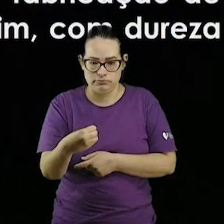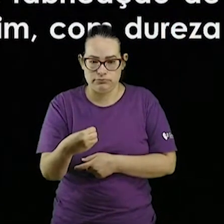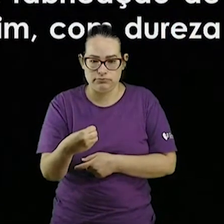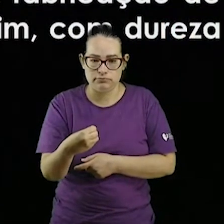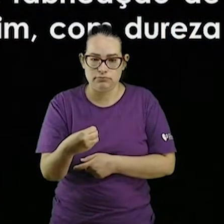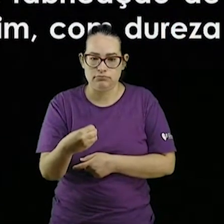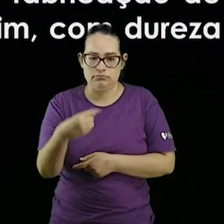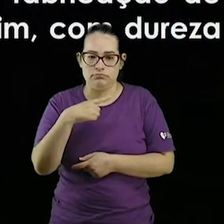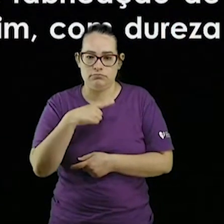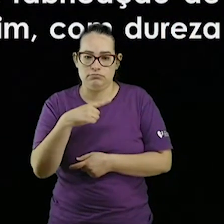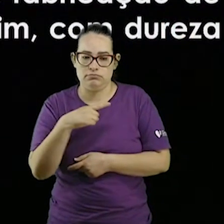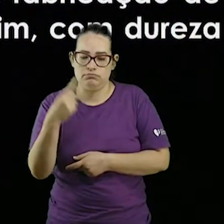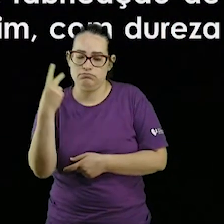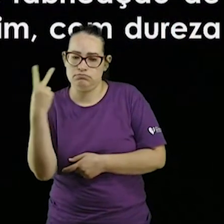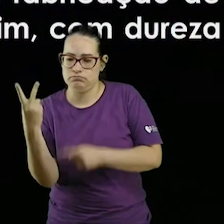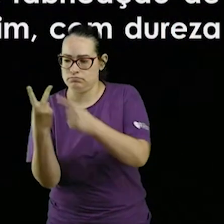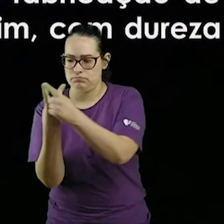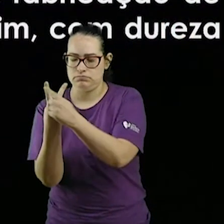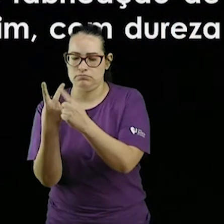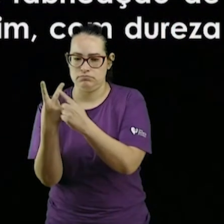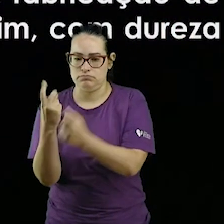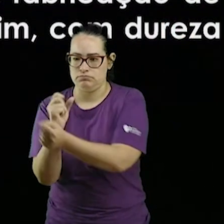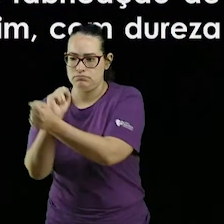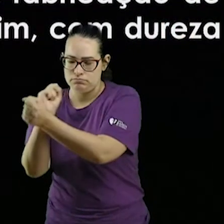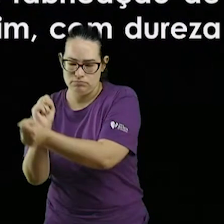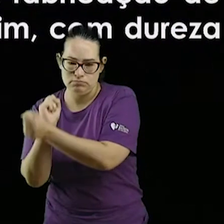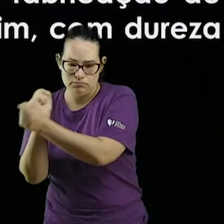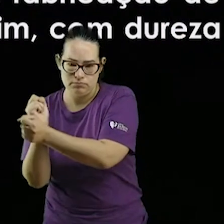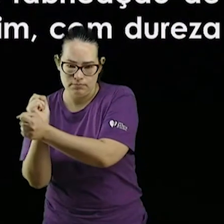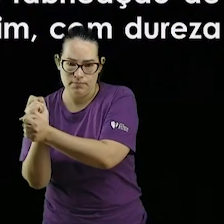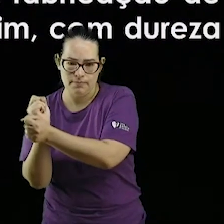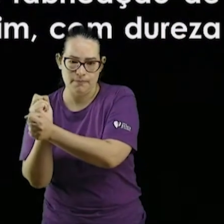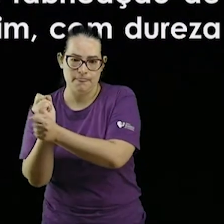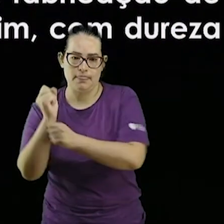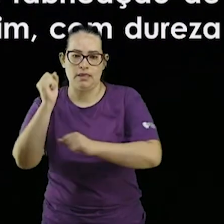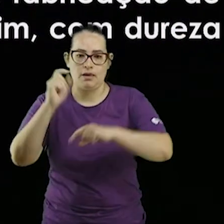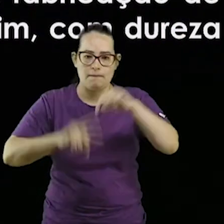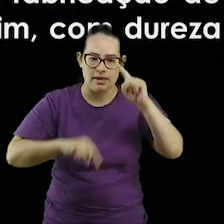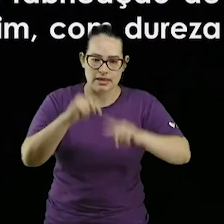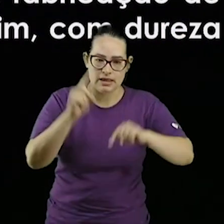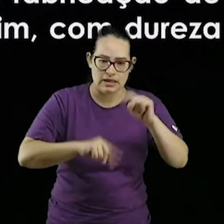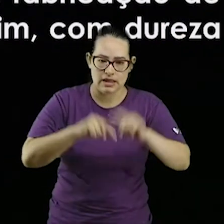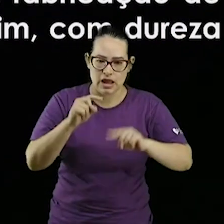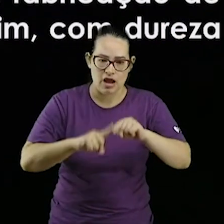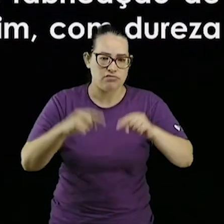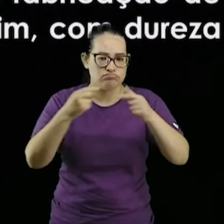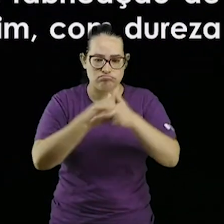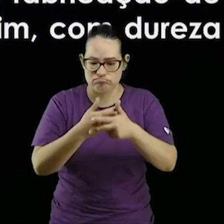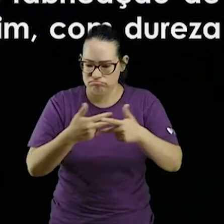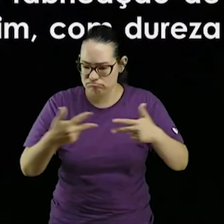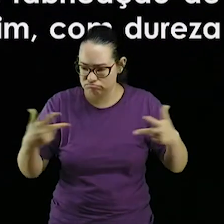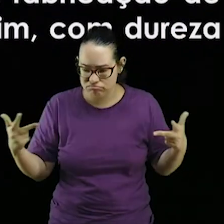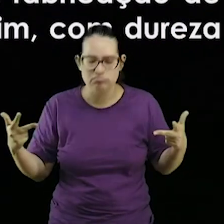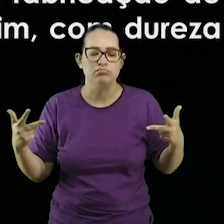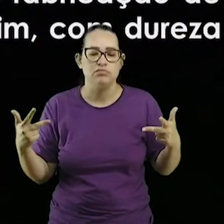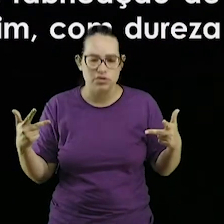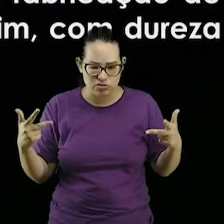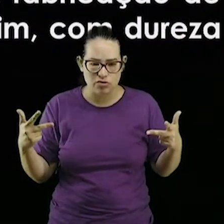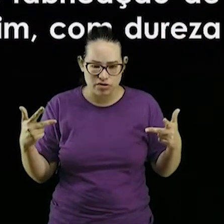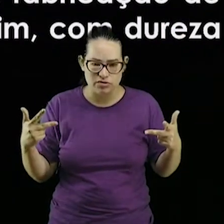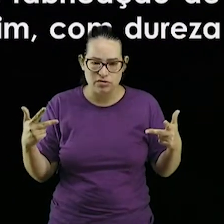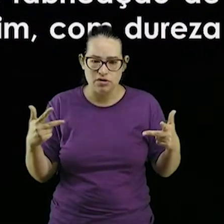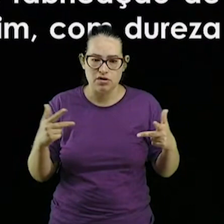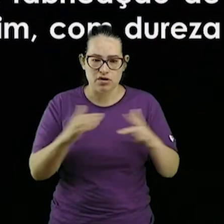vida com dura escravidão, preparação de argila, fabricação de tijolos, vários trabalhos nos campos, enfim, com dureza os obrigaram